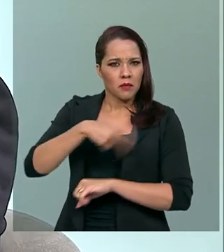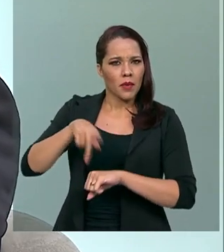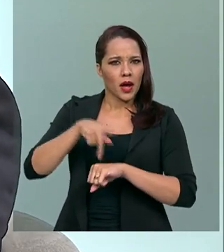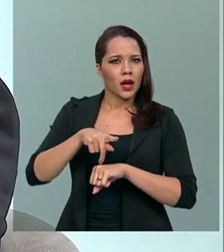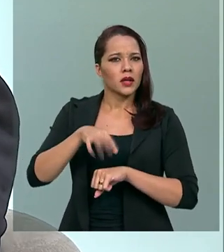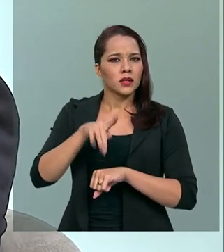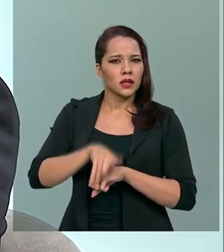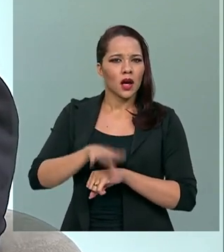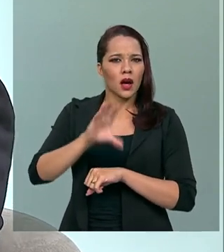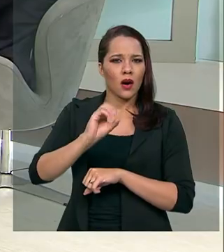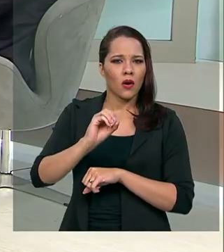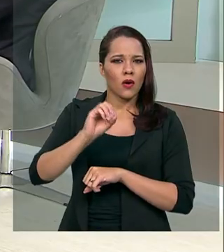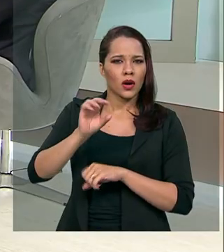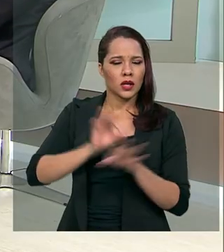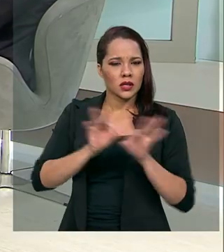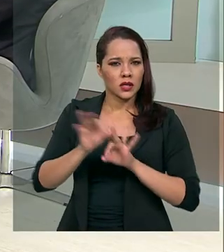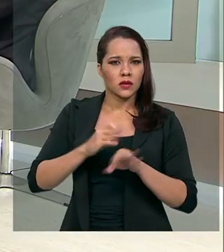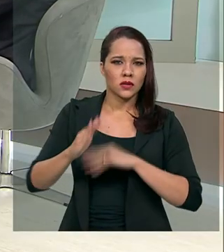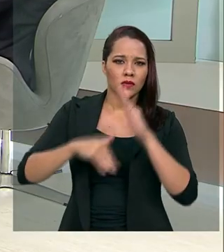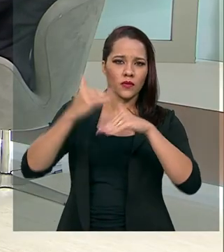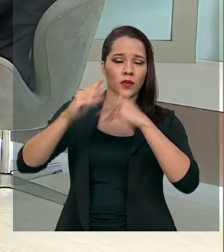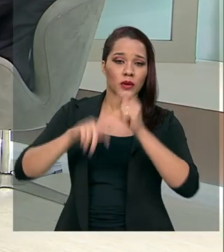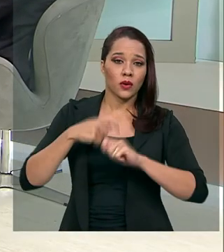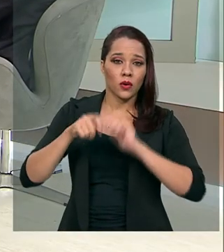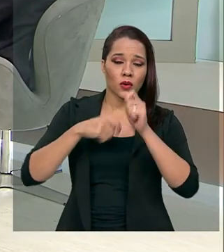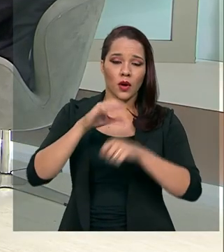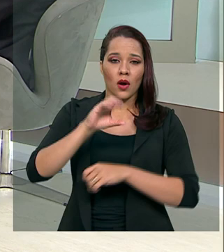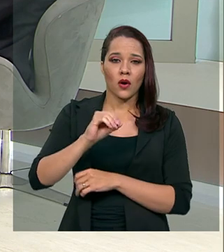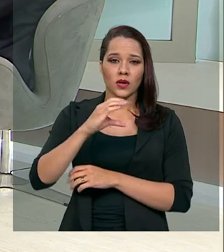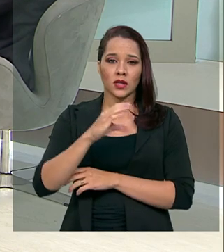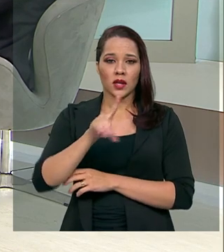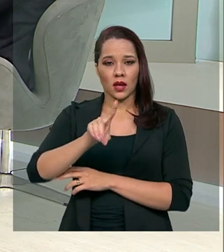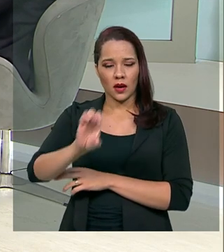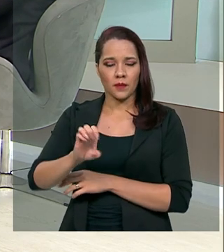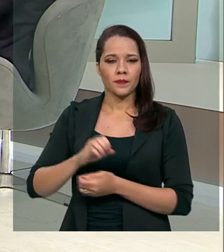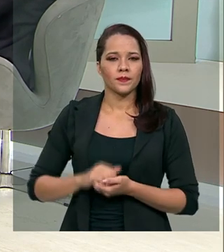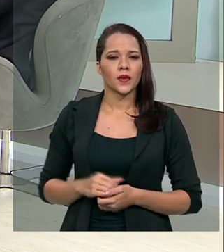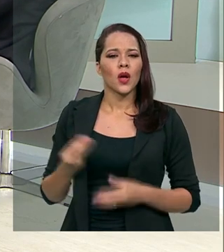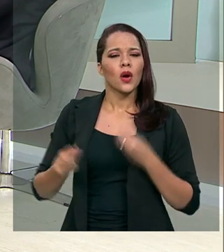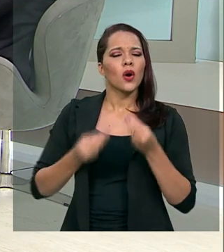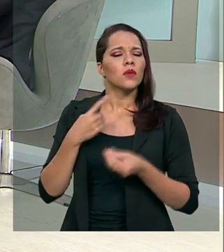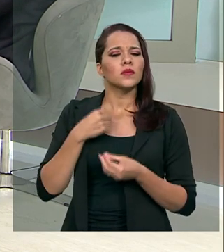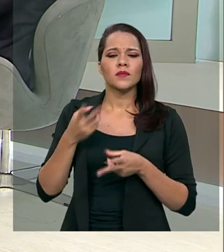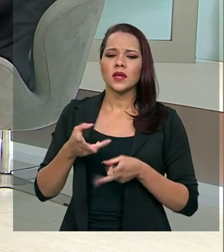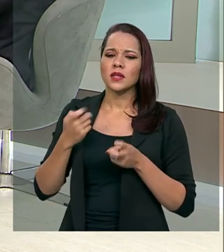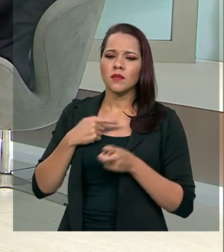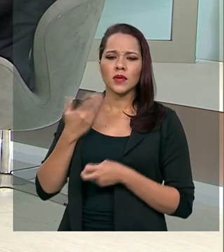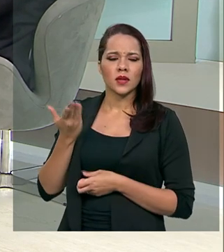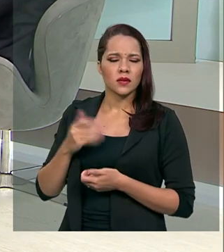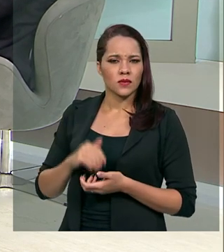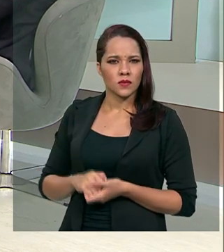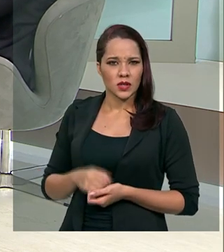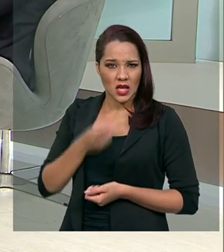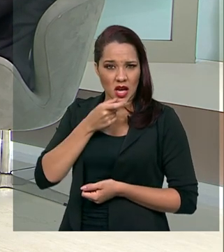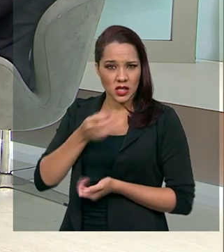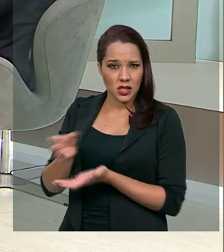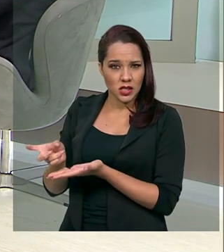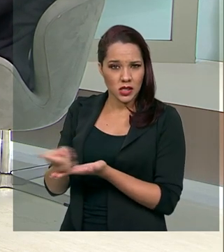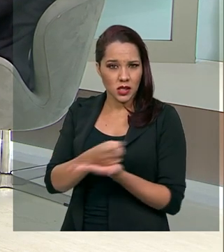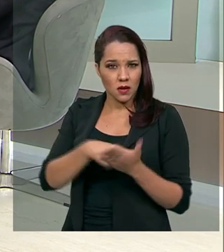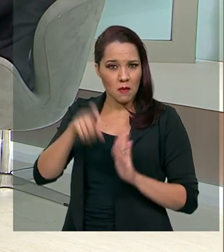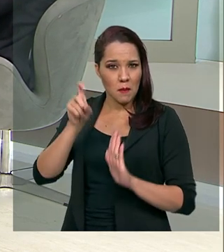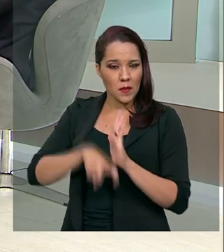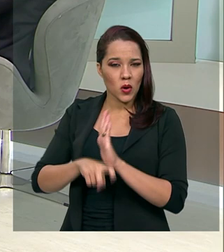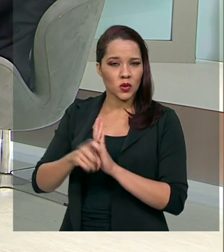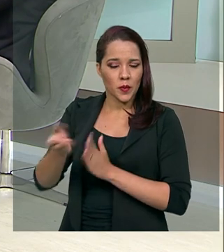Organização para a Cooperação e Desenvolvimento Econômico, a OCDE. Como é que você vê essa questão? Esse imposto sobre transações